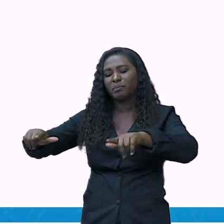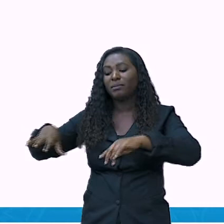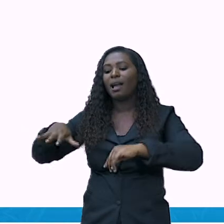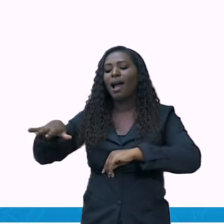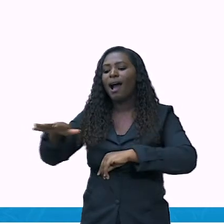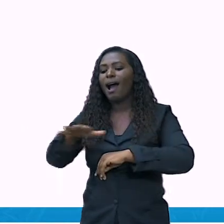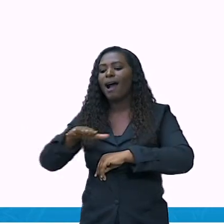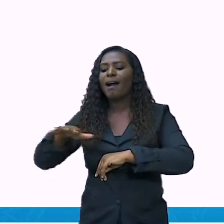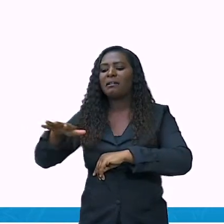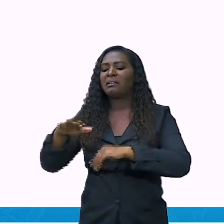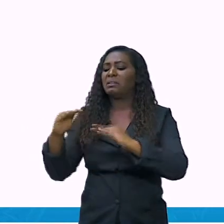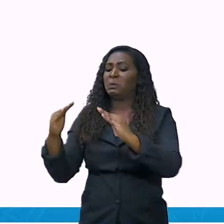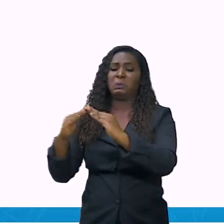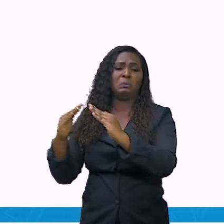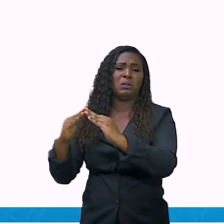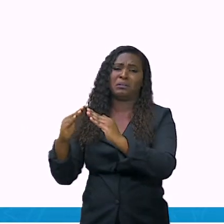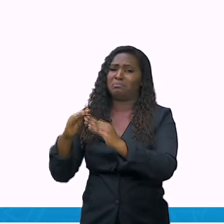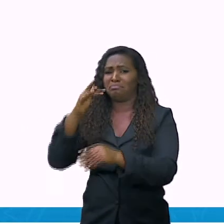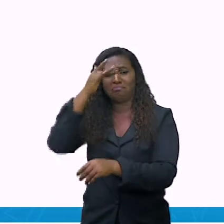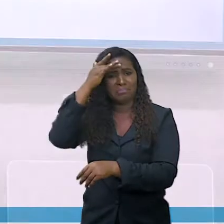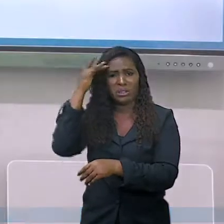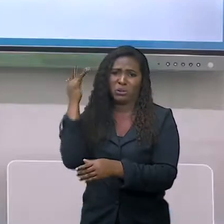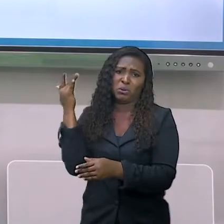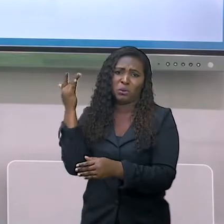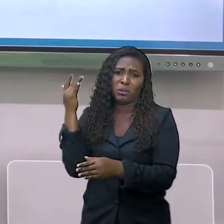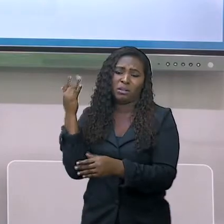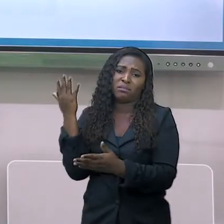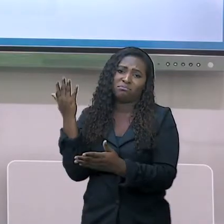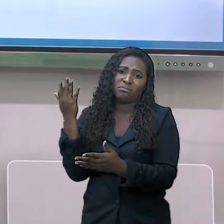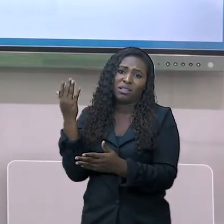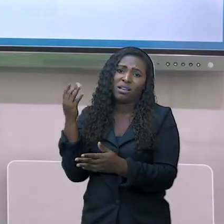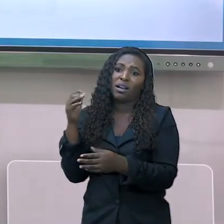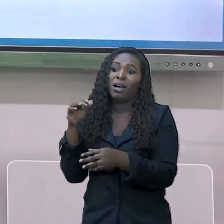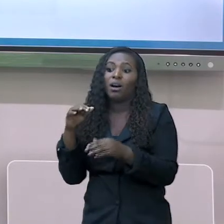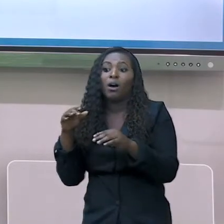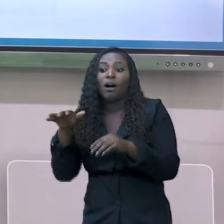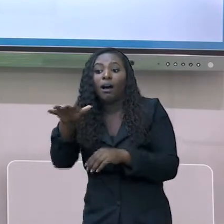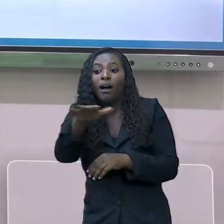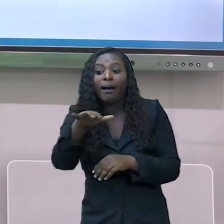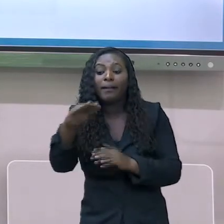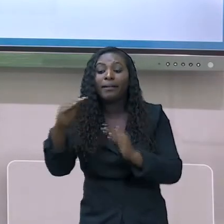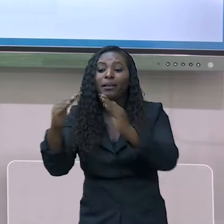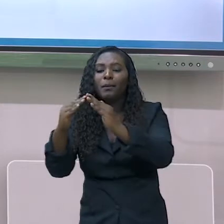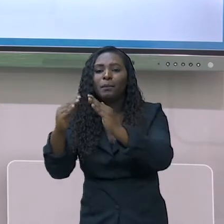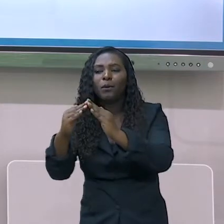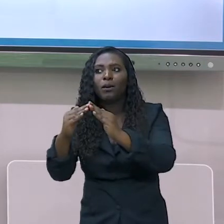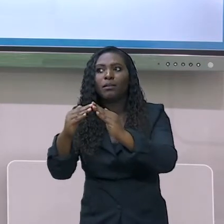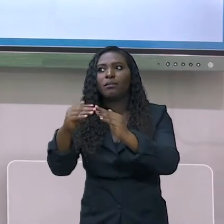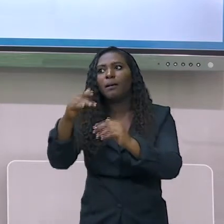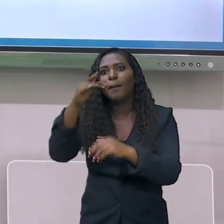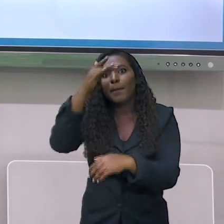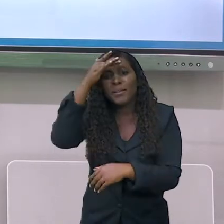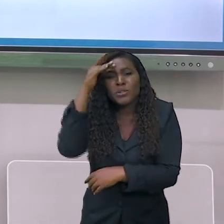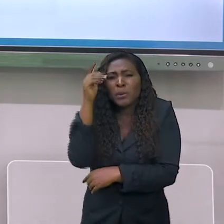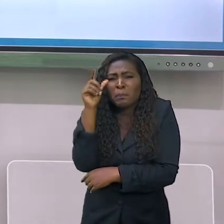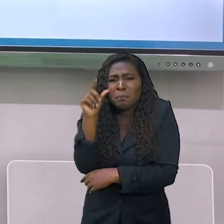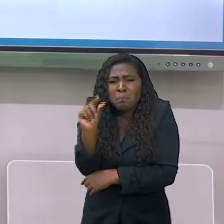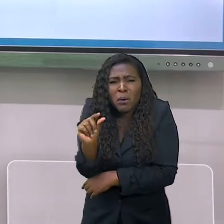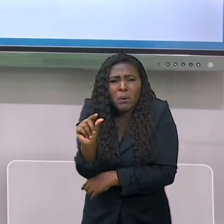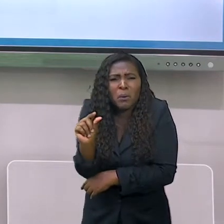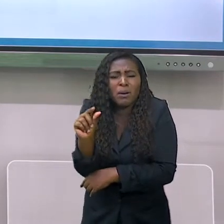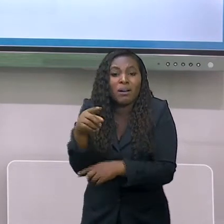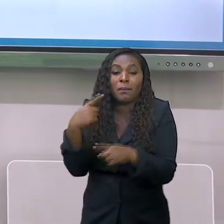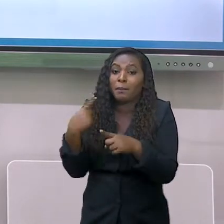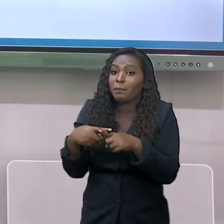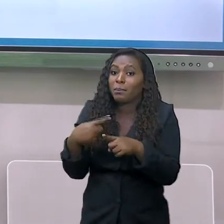muito grande ou pouquíssimas pessoas devido à dificuldade, porque